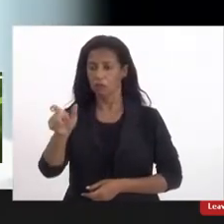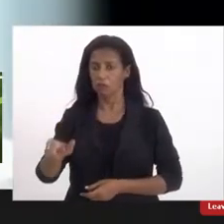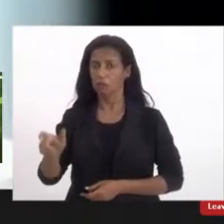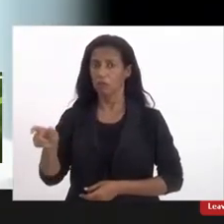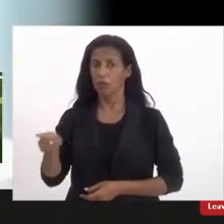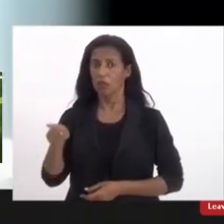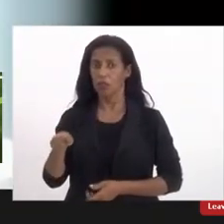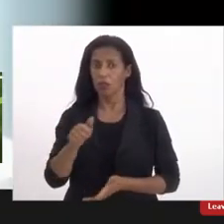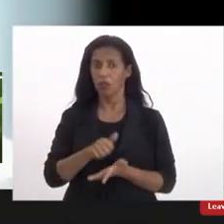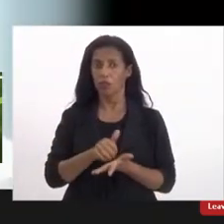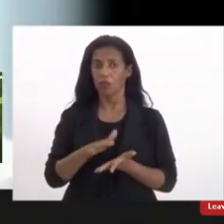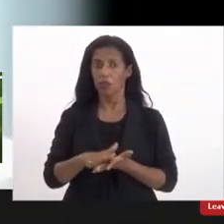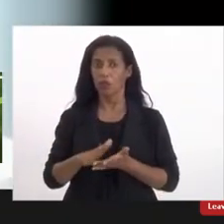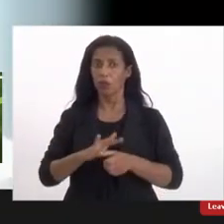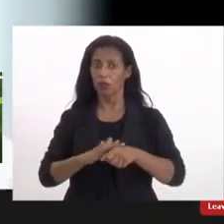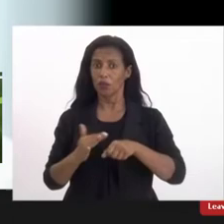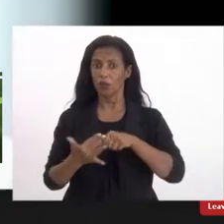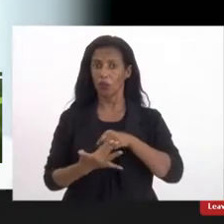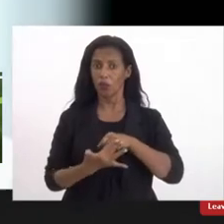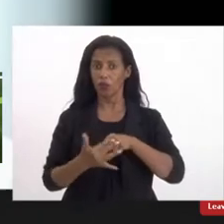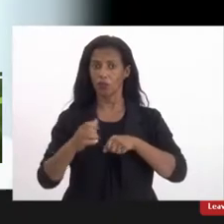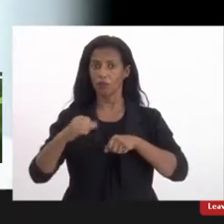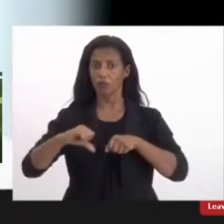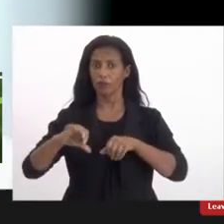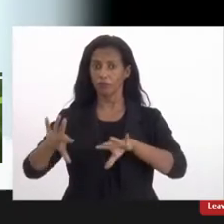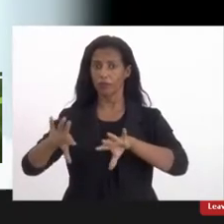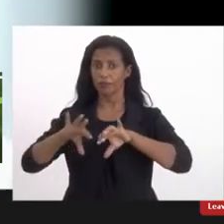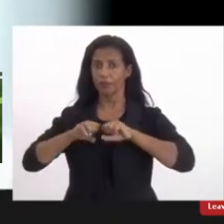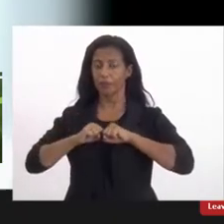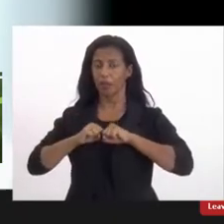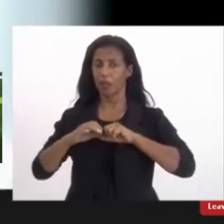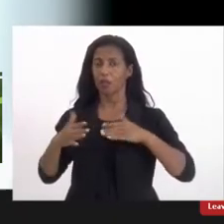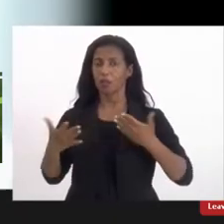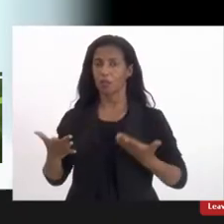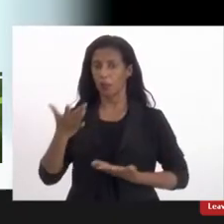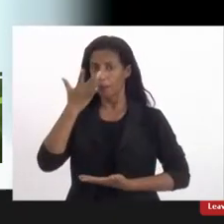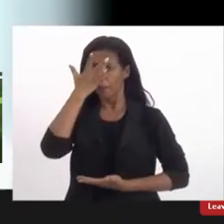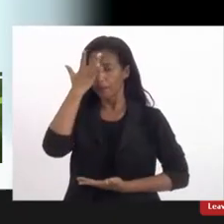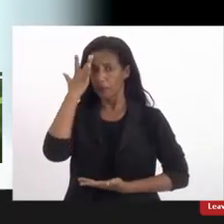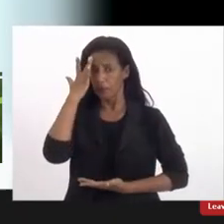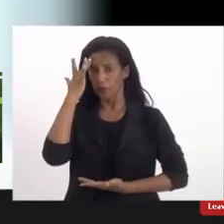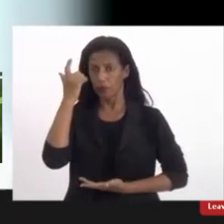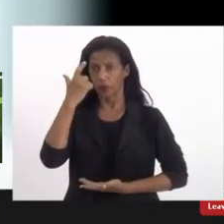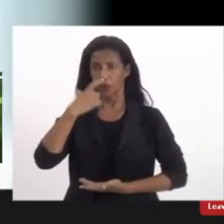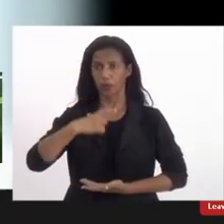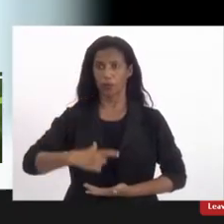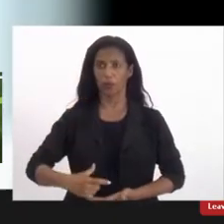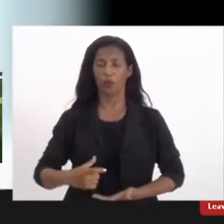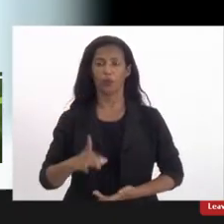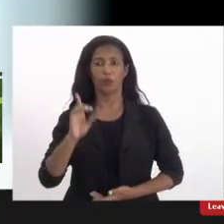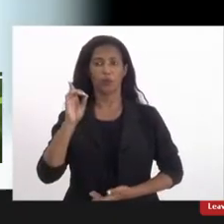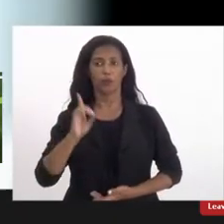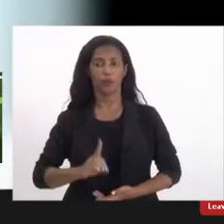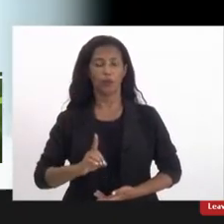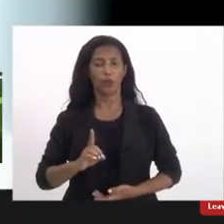estão com sequelas da COVID. Então, são pessoas que estão com deficiência temporária ou que